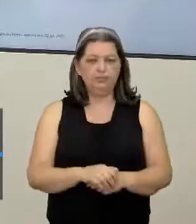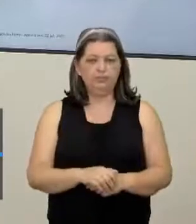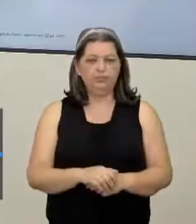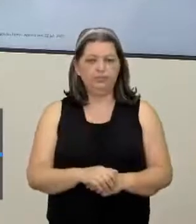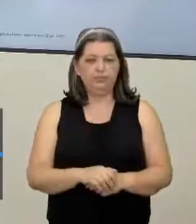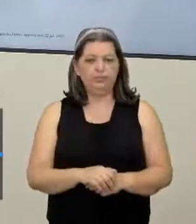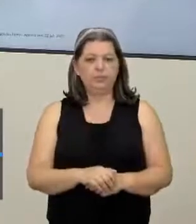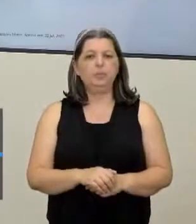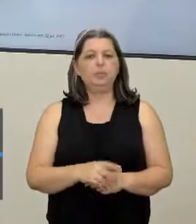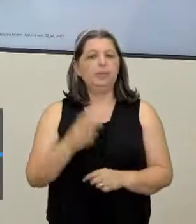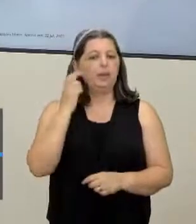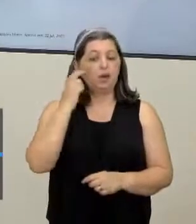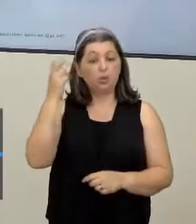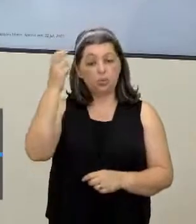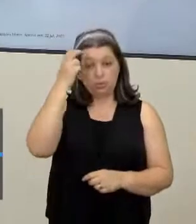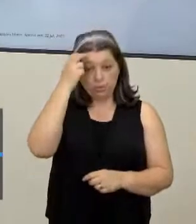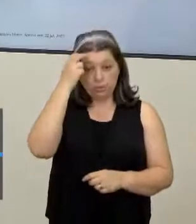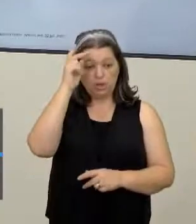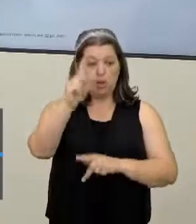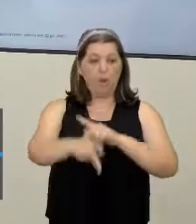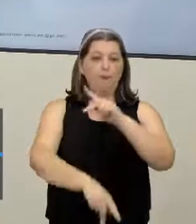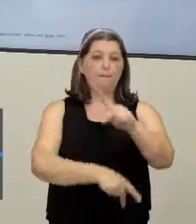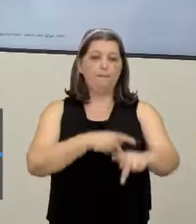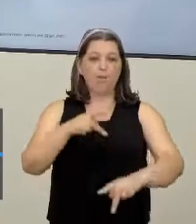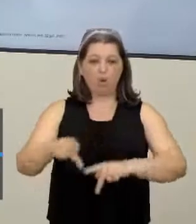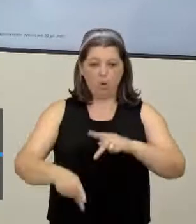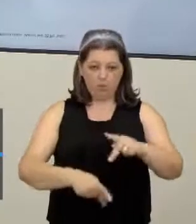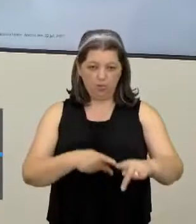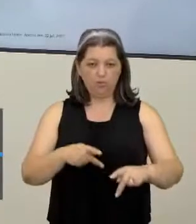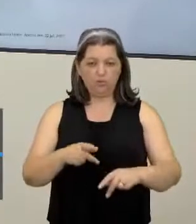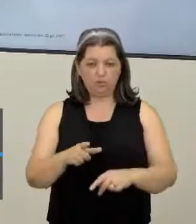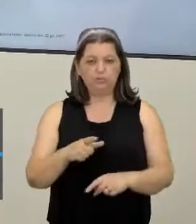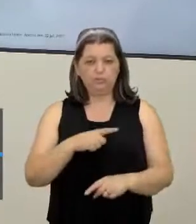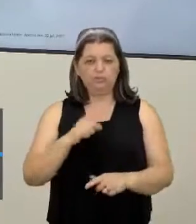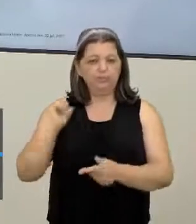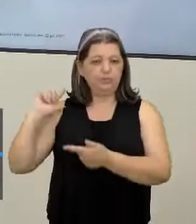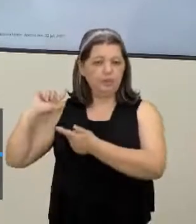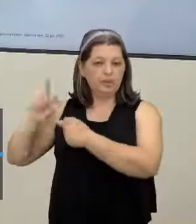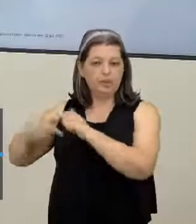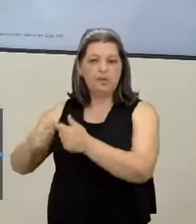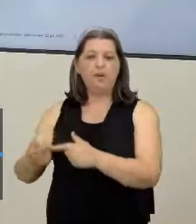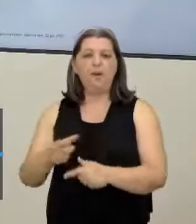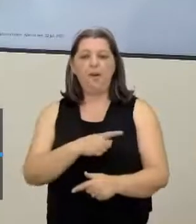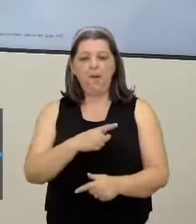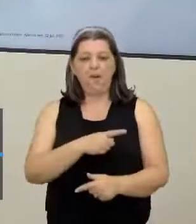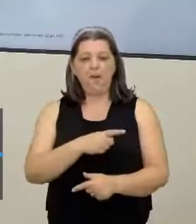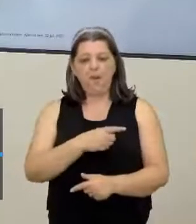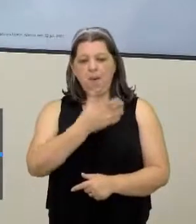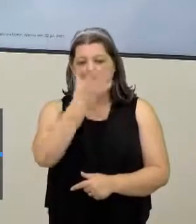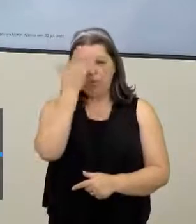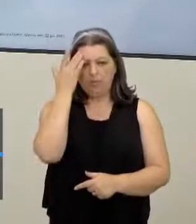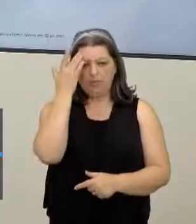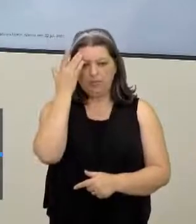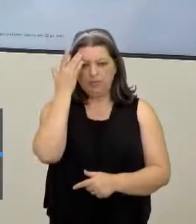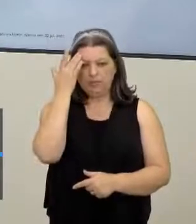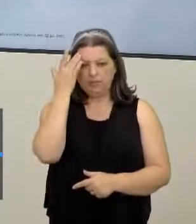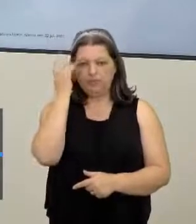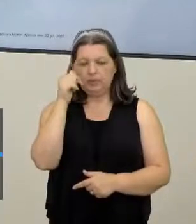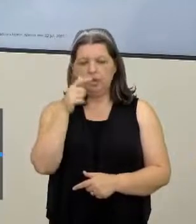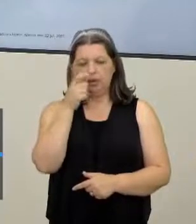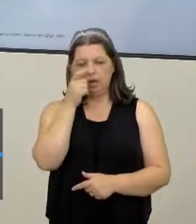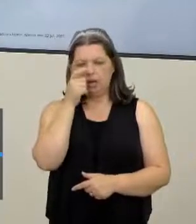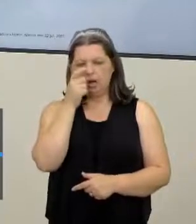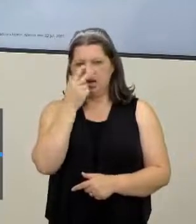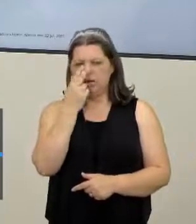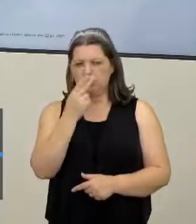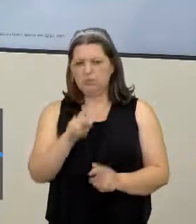aí das culturas né Desses povos tradicionais Que tem um mestre de capoeira Que ele é bastante interessante O que ele fala né